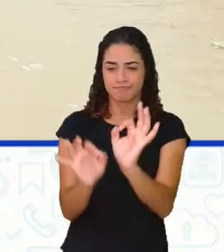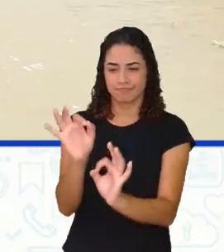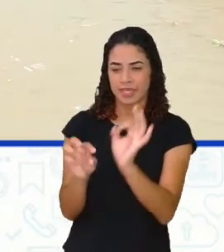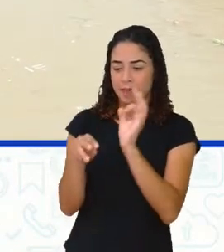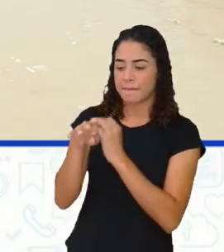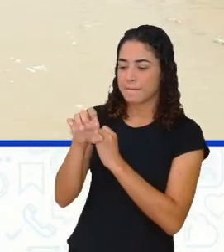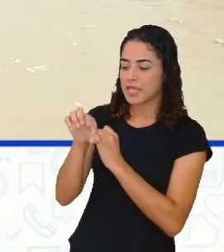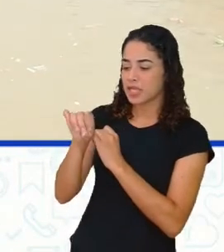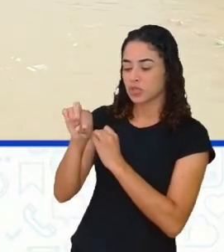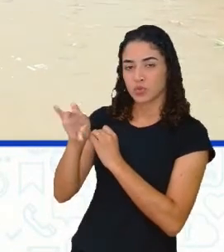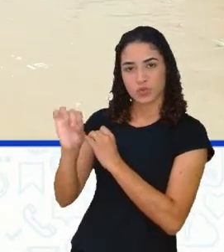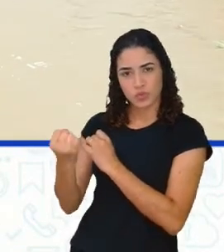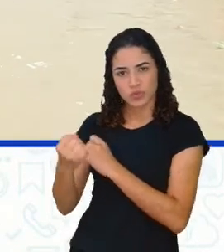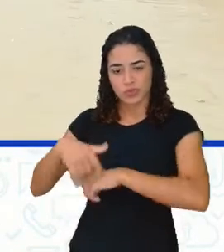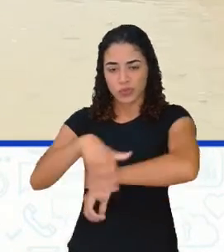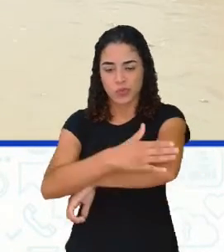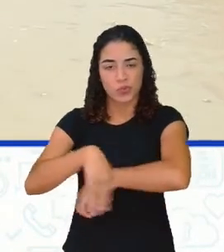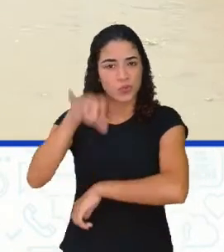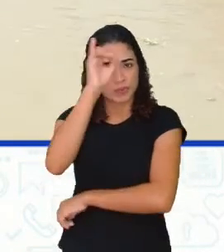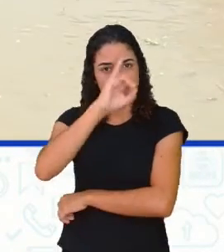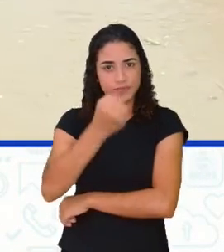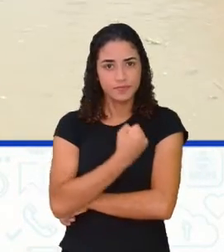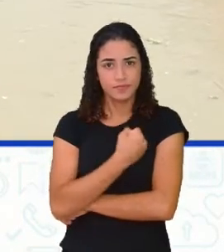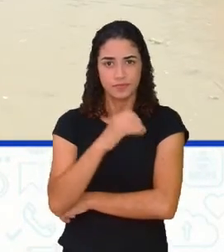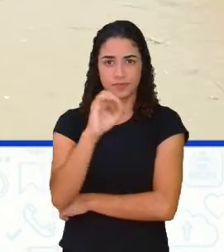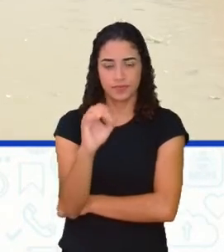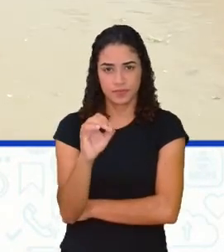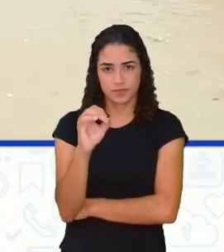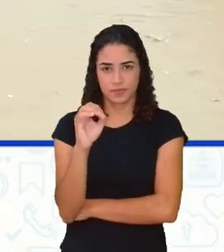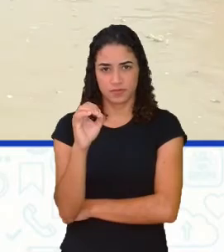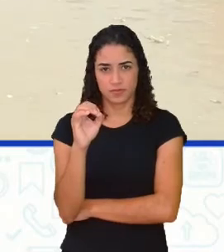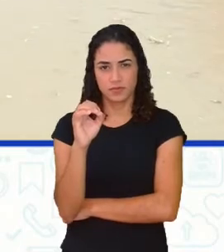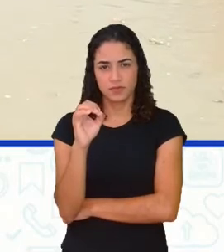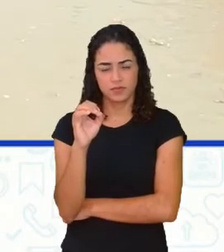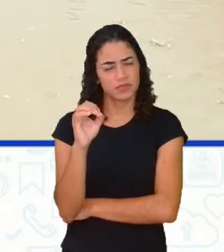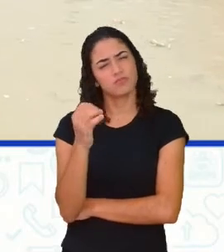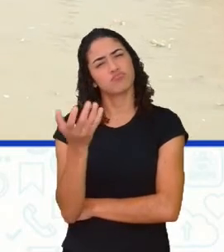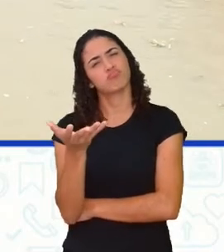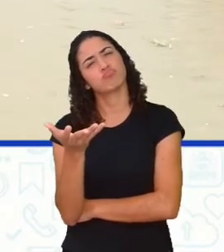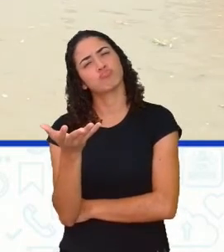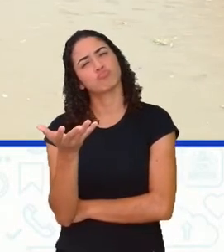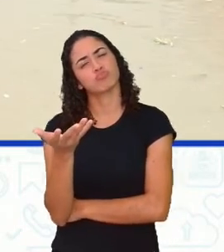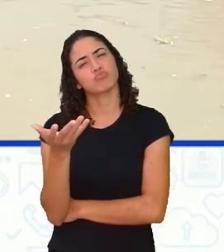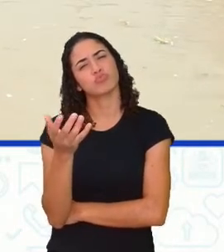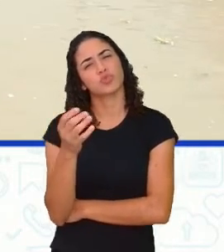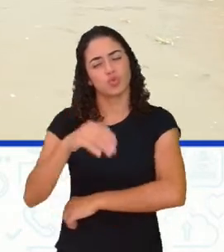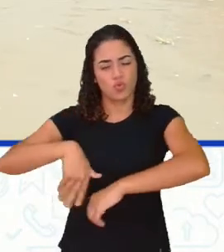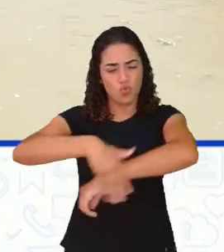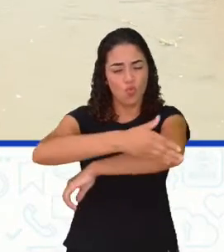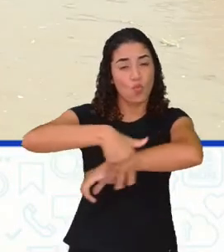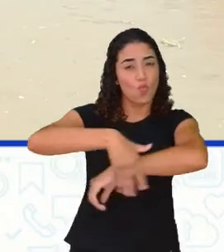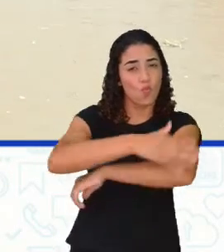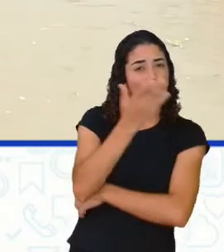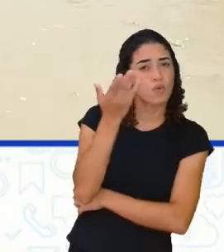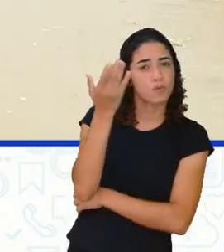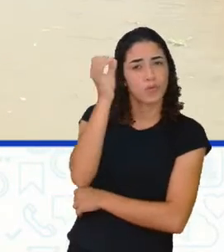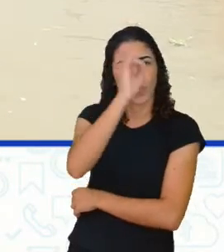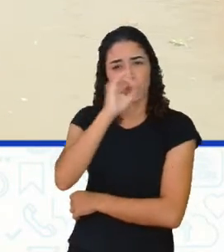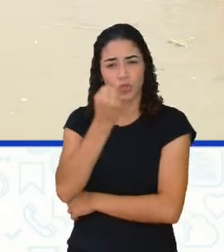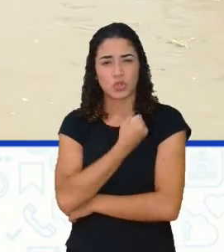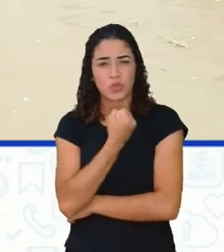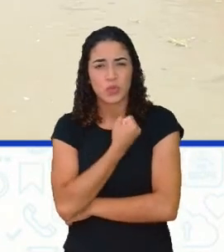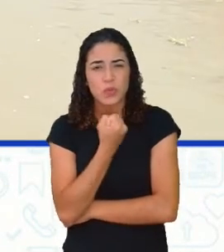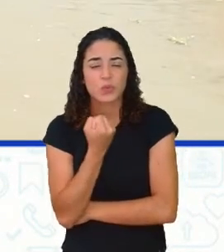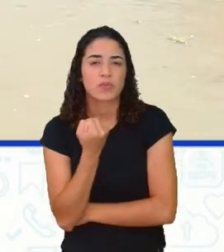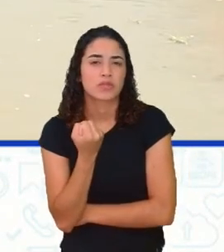esmero na Rua dos Bobos, número zero. E aí? Rua dos Bobos, número zero.